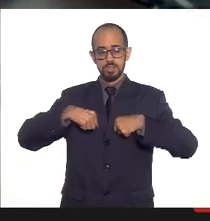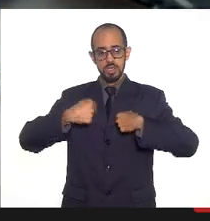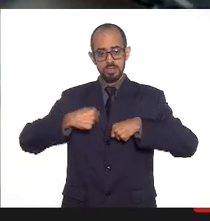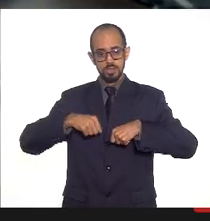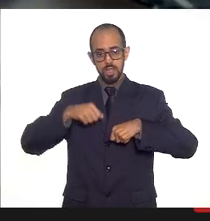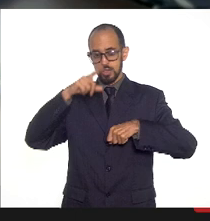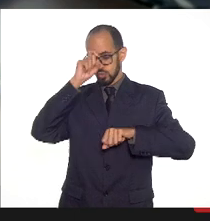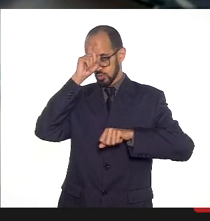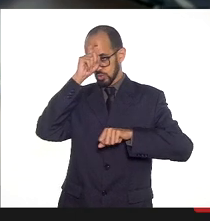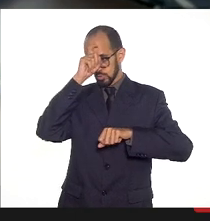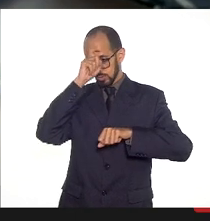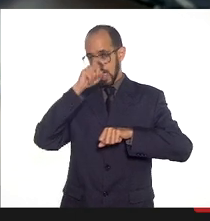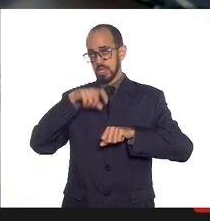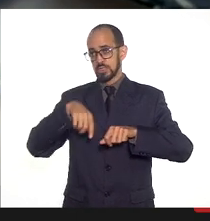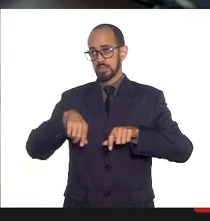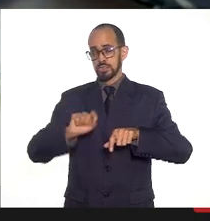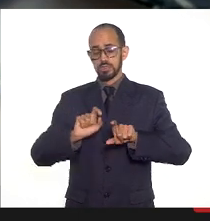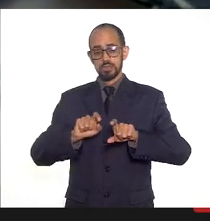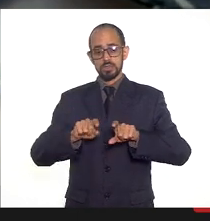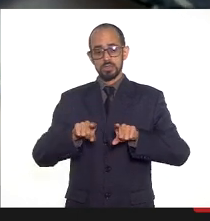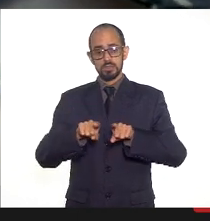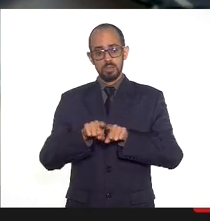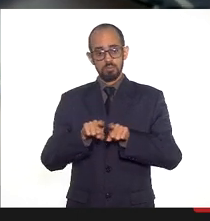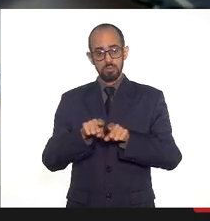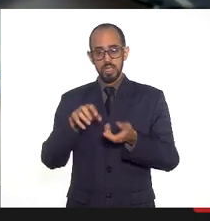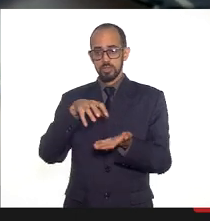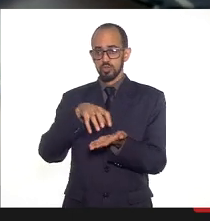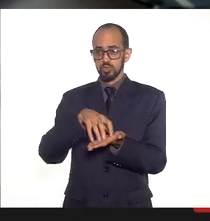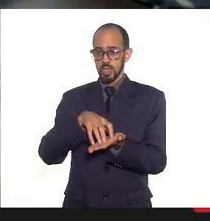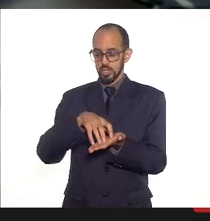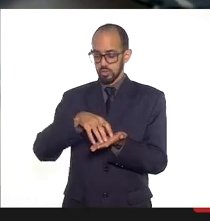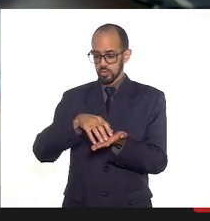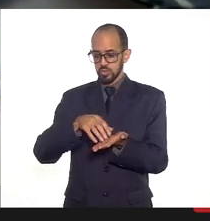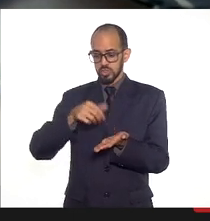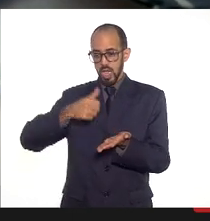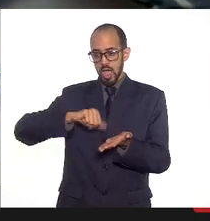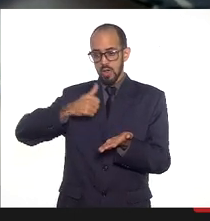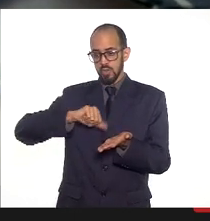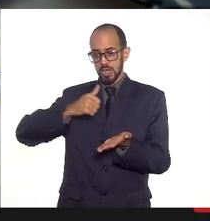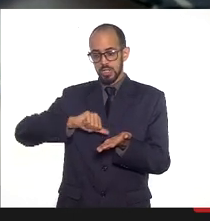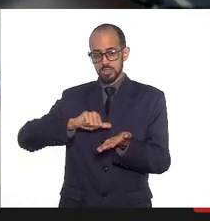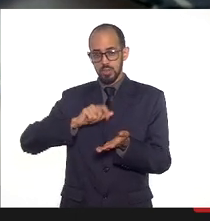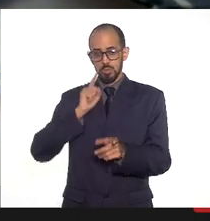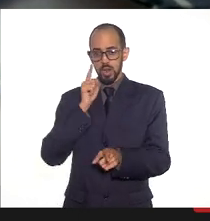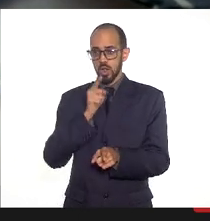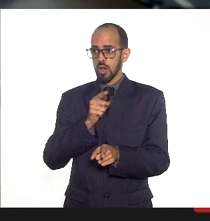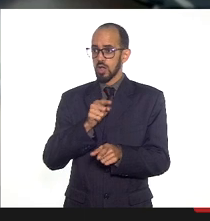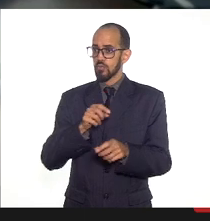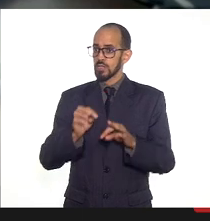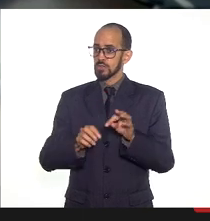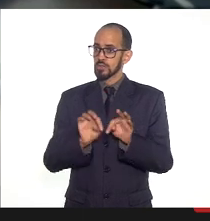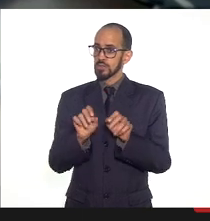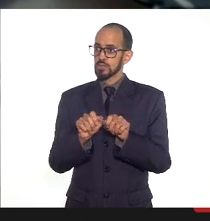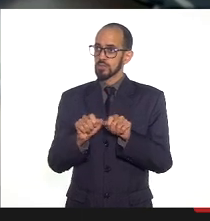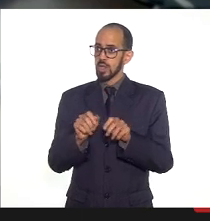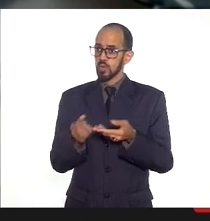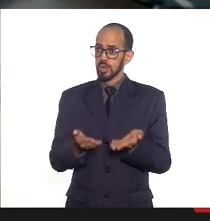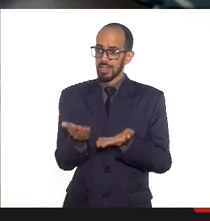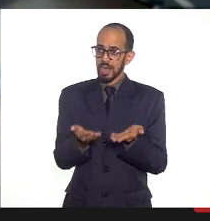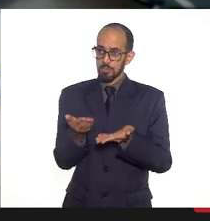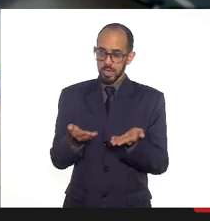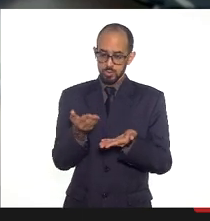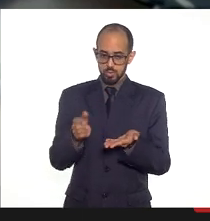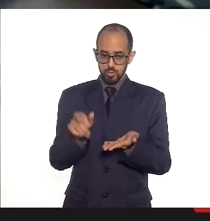hospitalares e centros de diagnóstico, para que se faça o diagnóstico e se possa tratar as pessoas. Então,